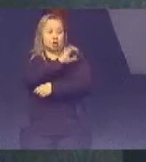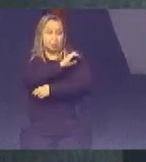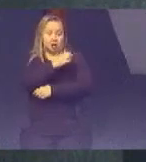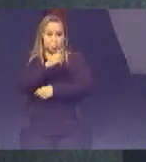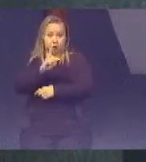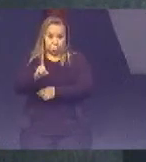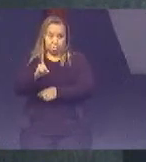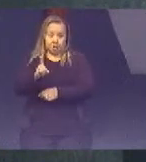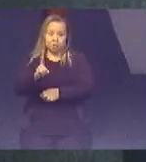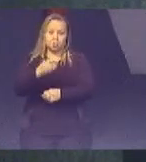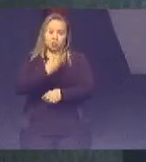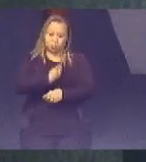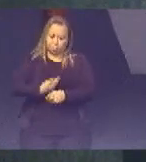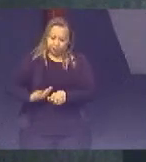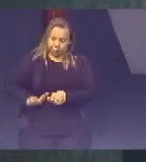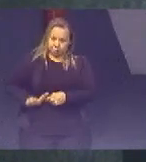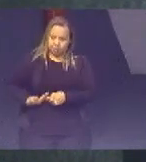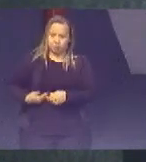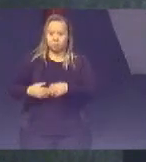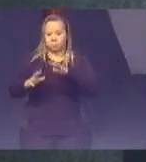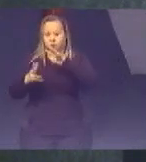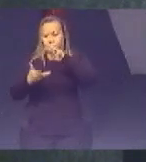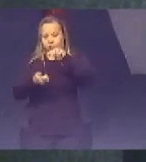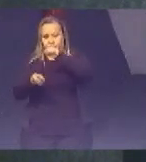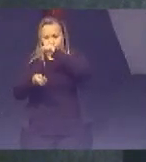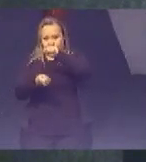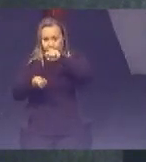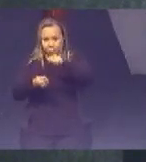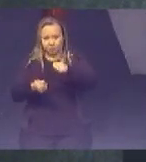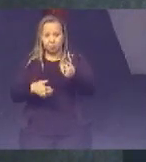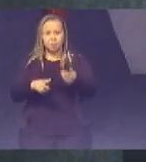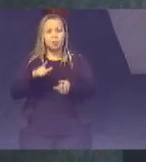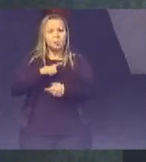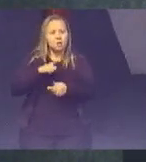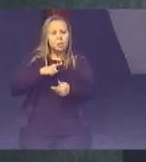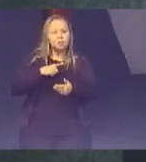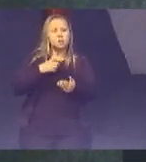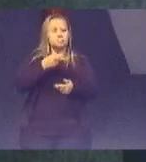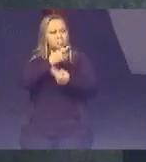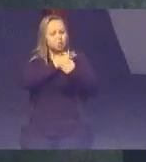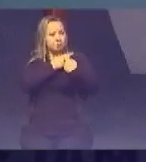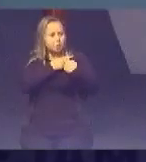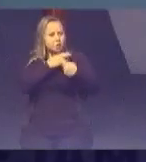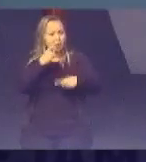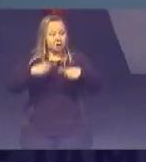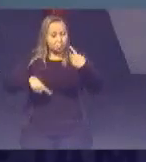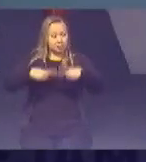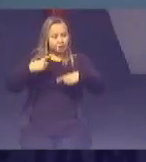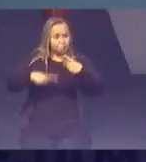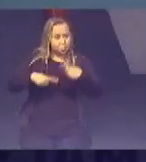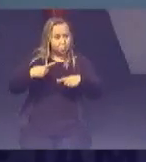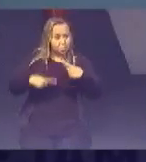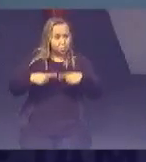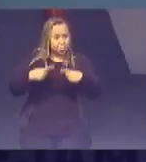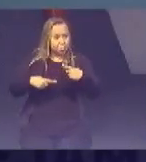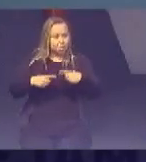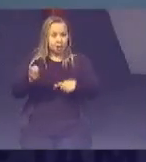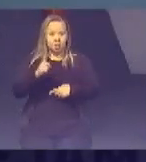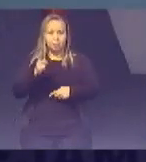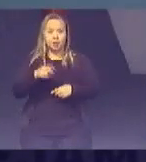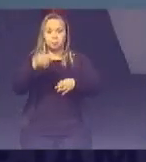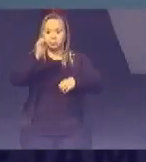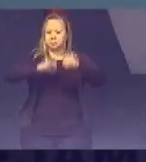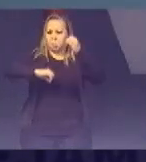desenvolvimento Sustentável Para conseguir A coerência Da política Afim de que Os efeitos positivos De uma determinada Política Não sejam anulados